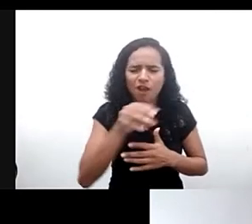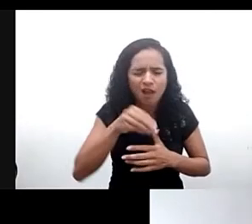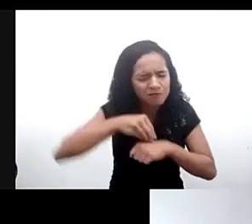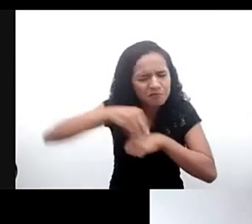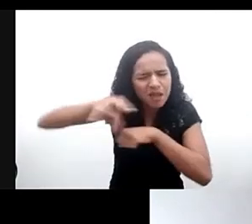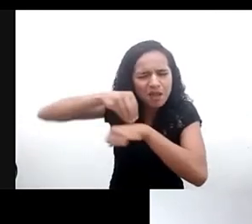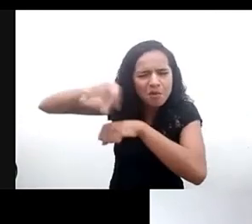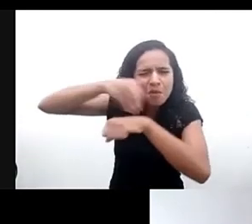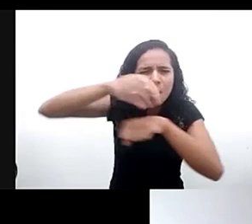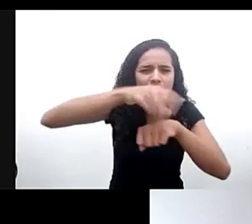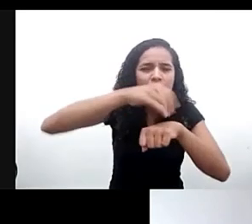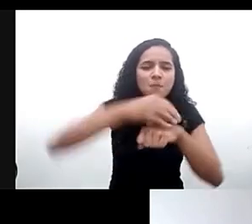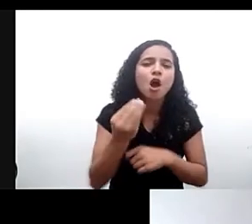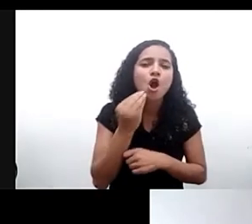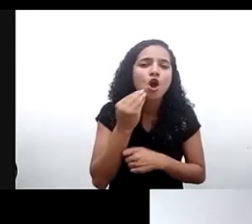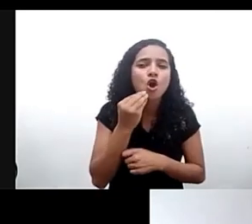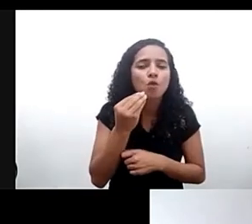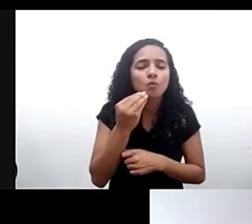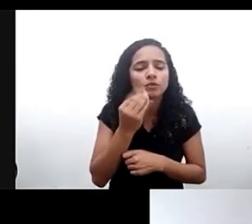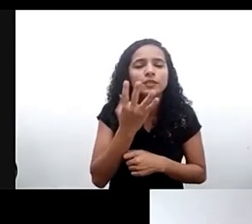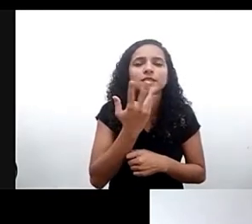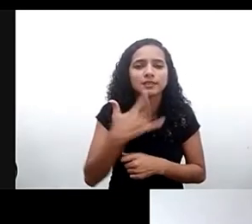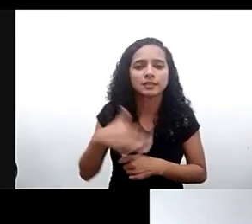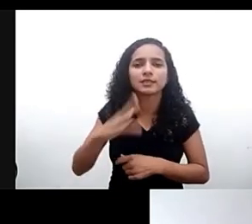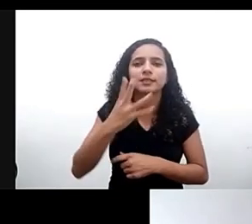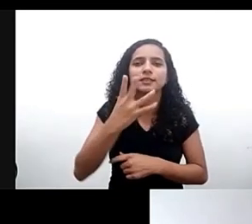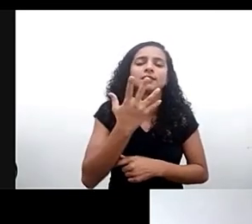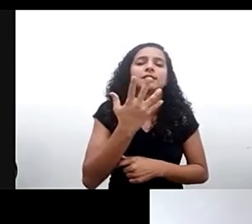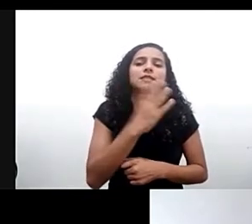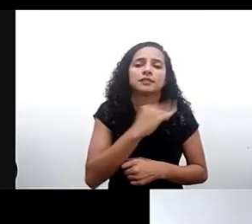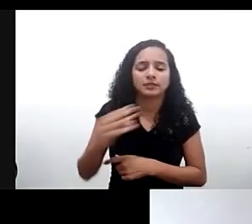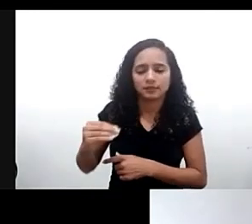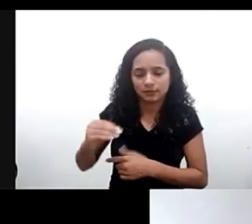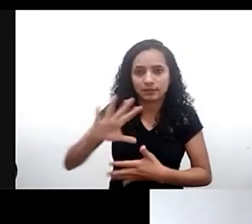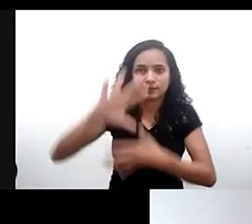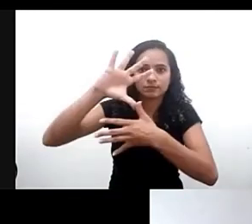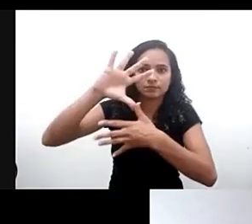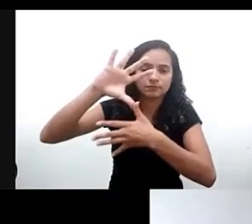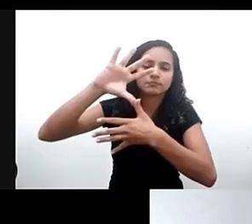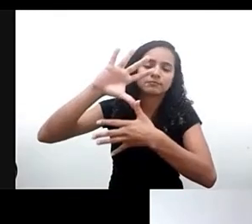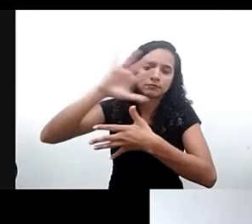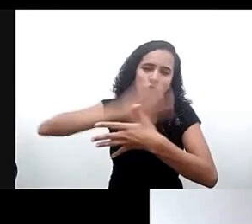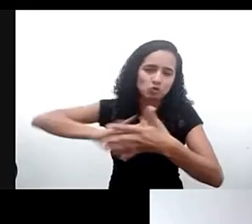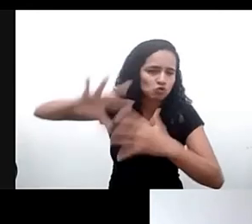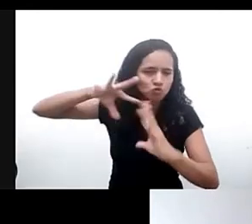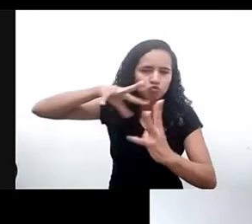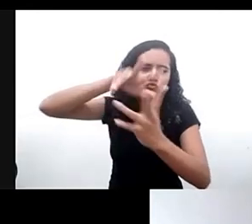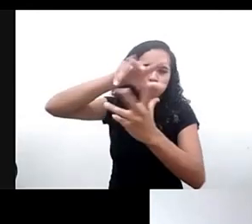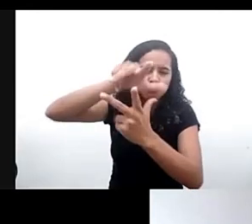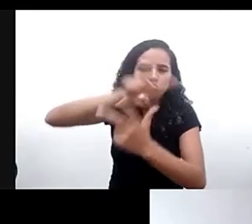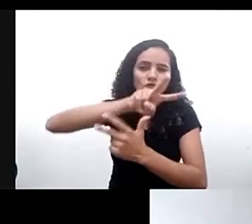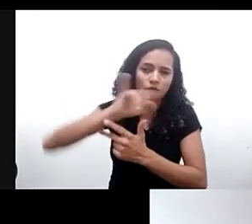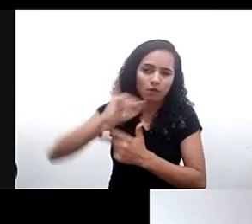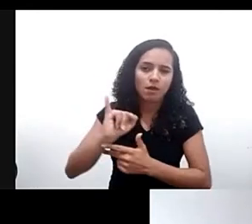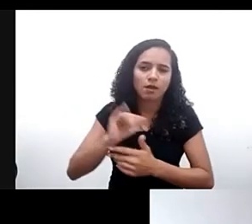oportunidades de crianças e jovens latino-americanos e latino-americanas no mundo e bom com relação